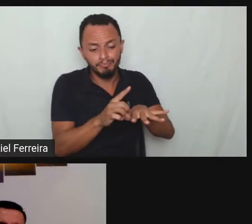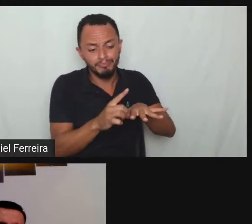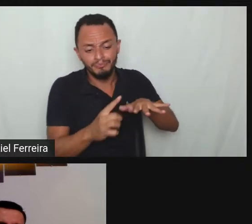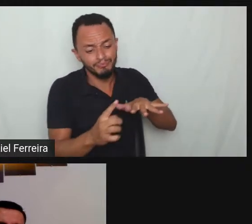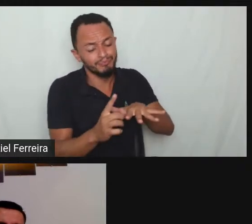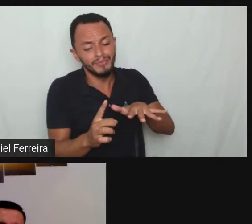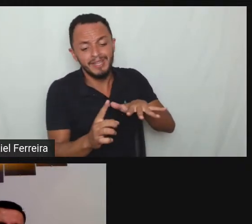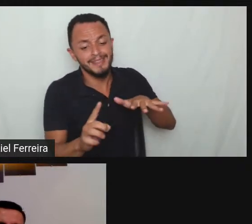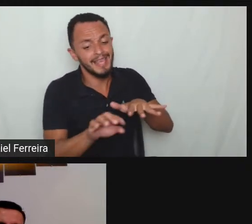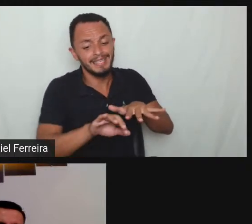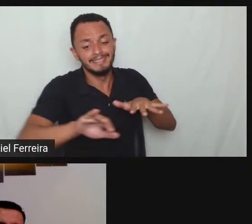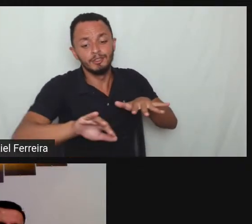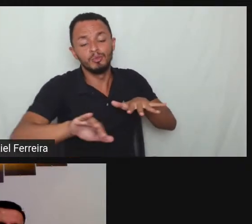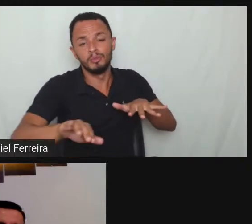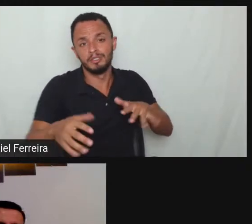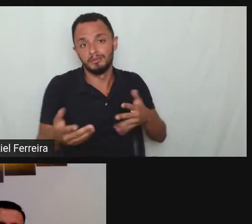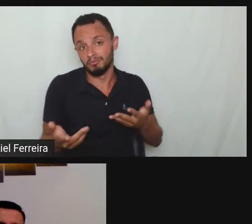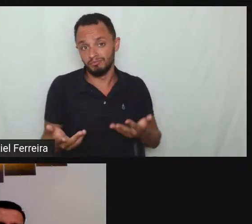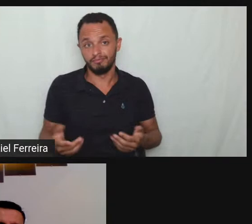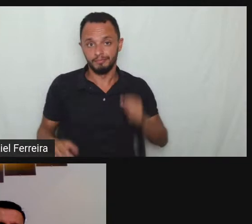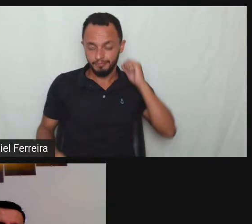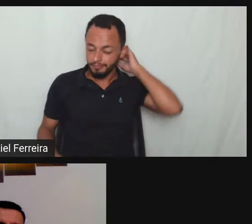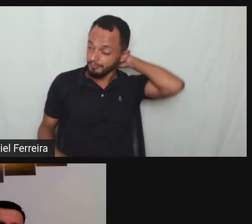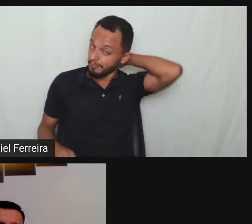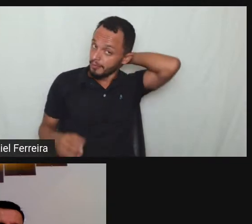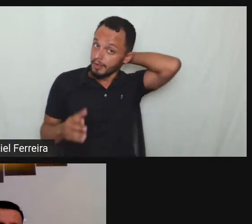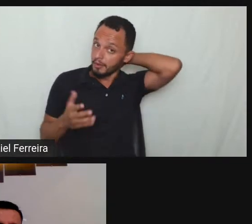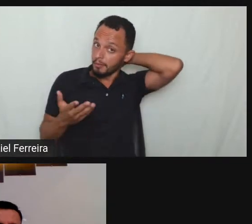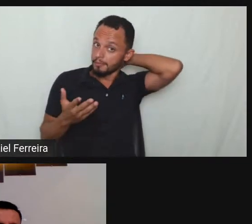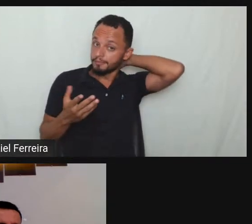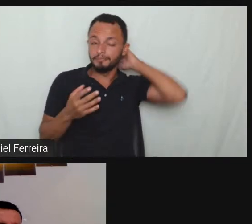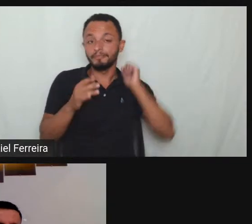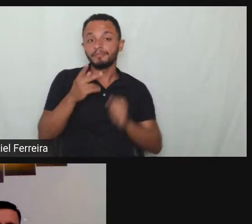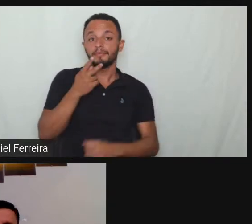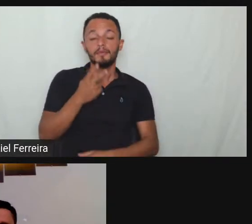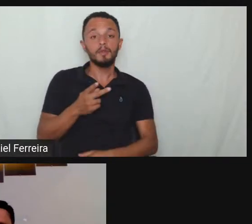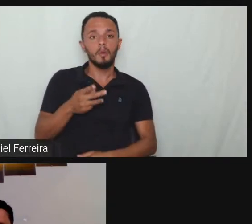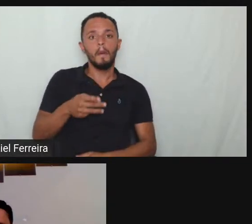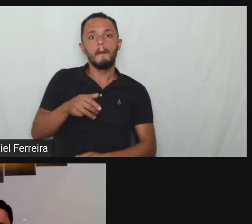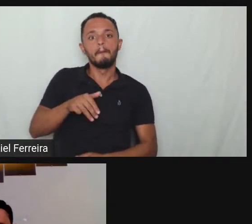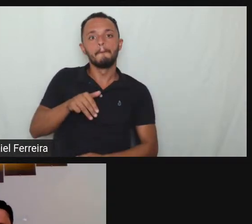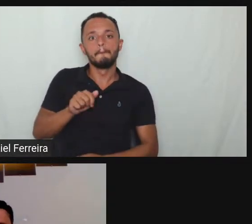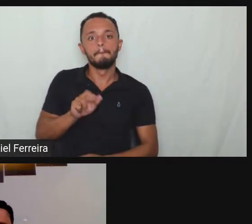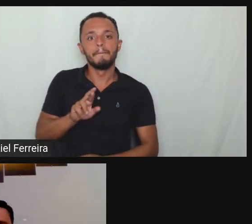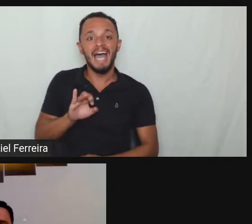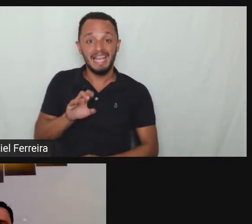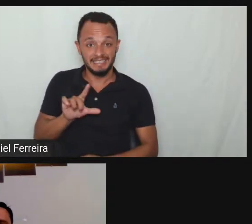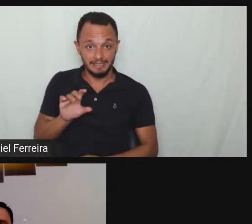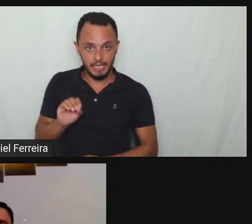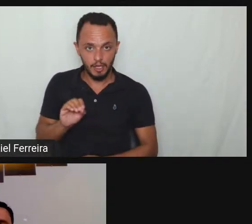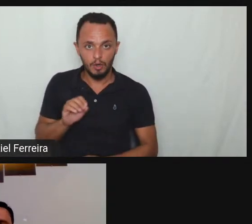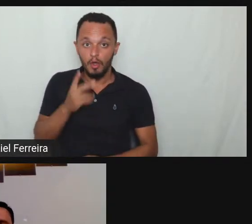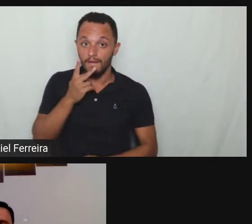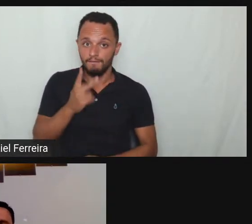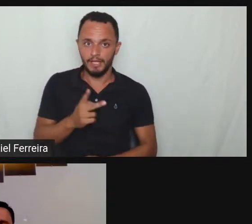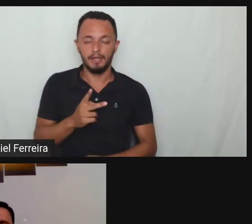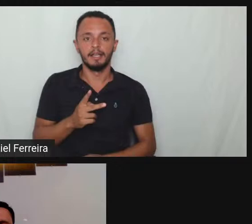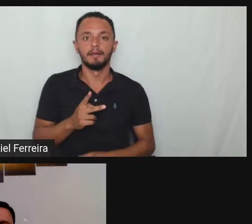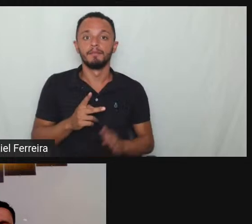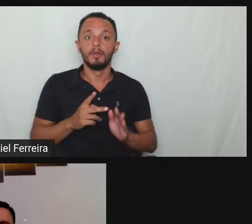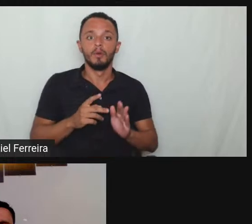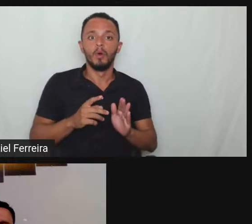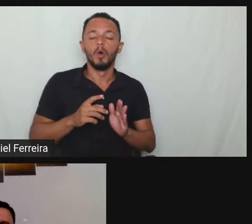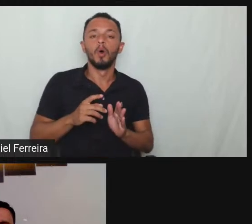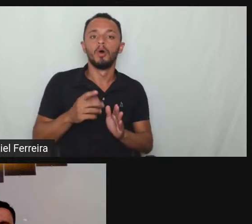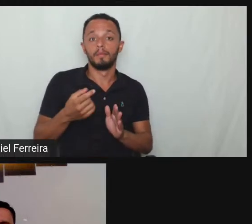quando o doutor Marcelo explica que é para você documentar eu vou reportar vocês algumas aulas que a gente já trabalhou